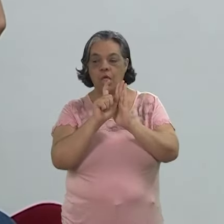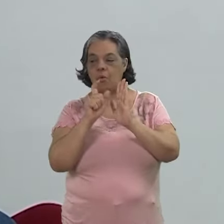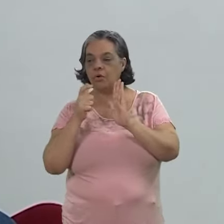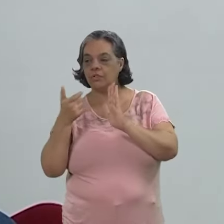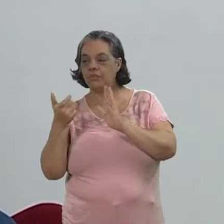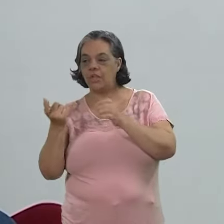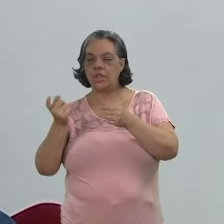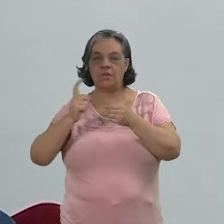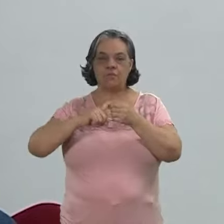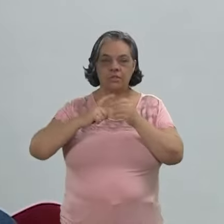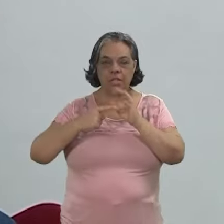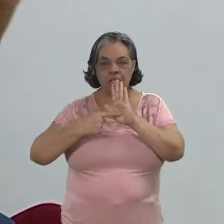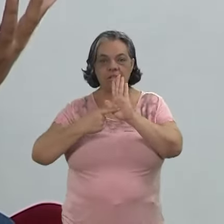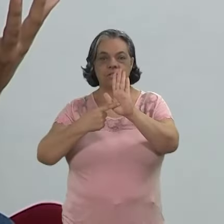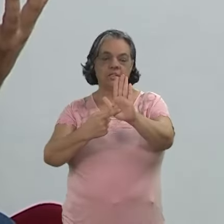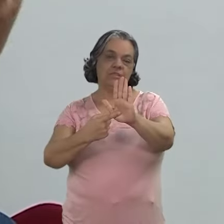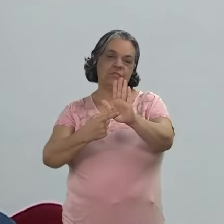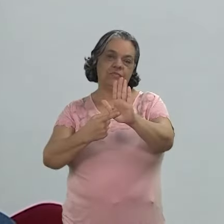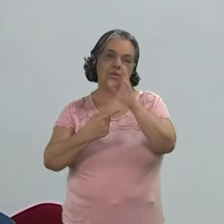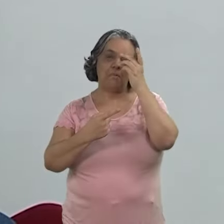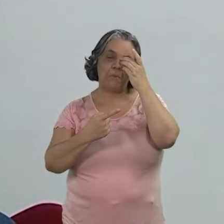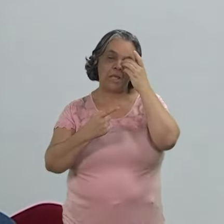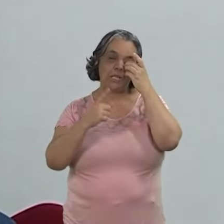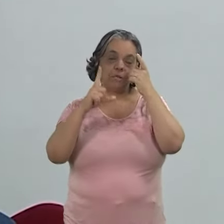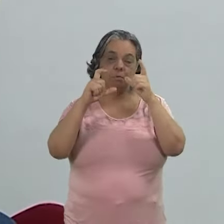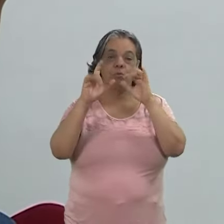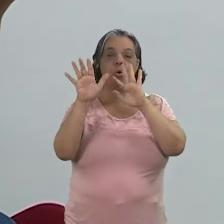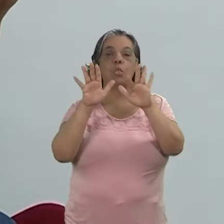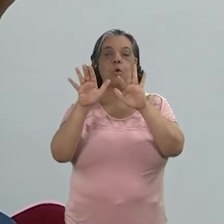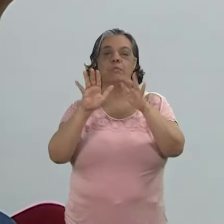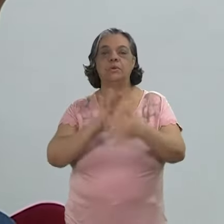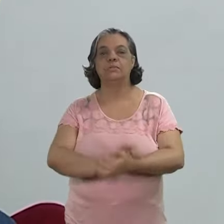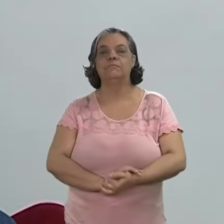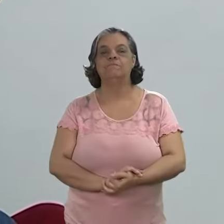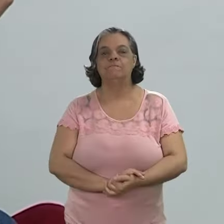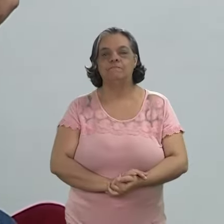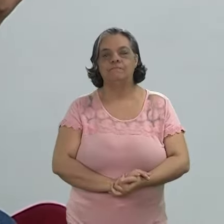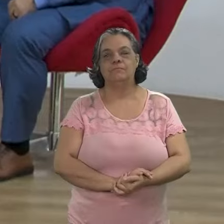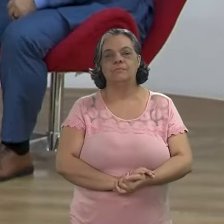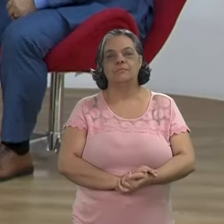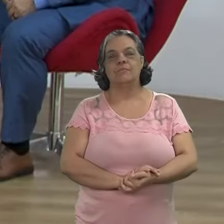decodificar e voltar a transformá-las em imagem em movimento.